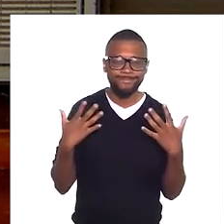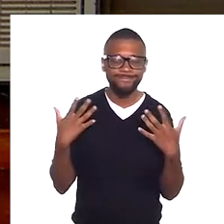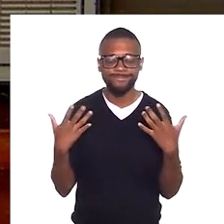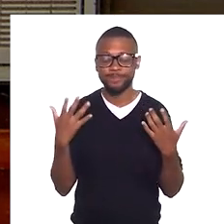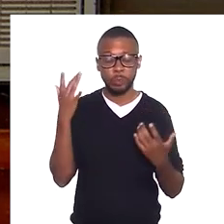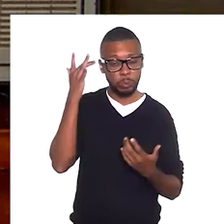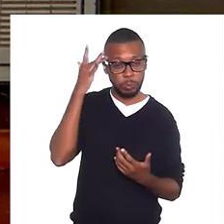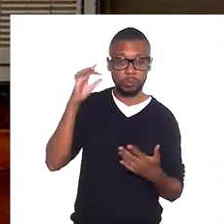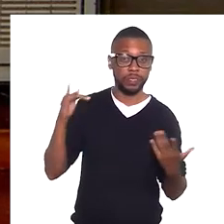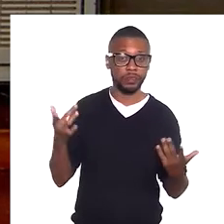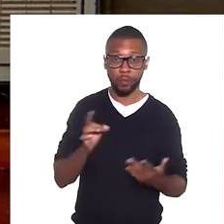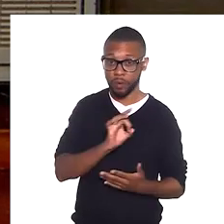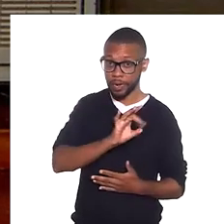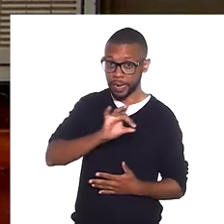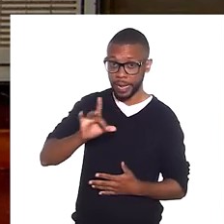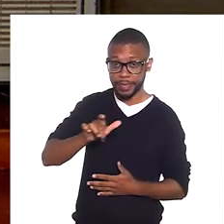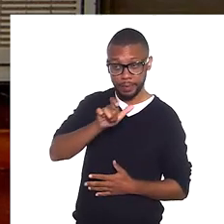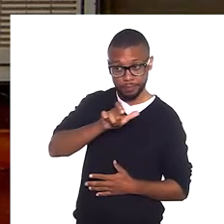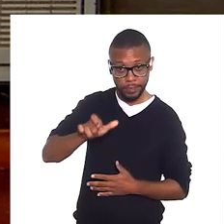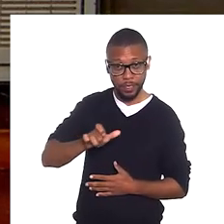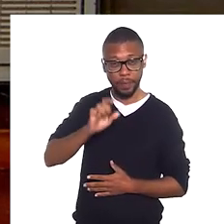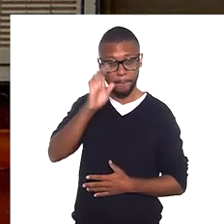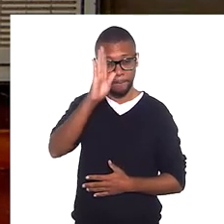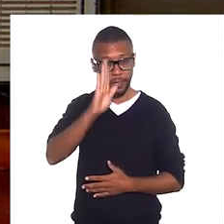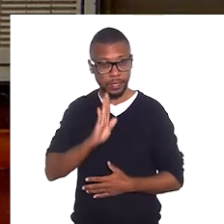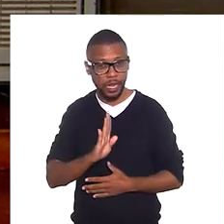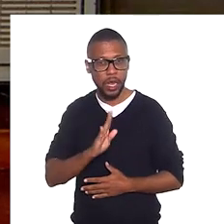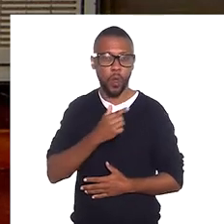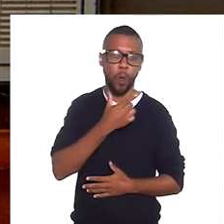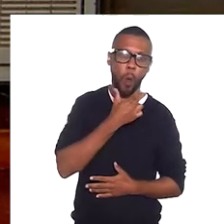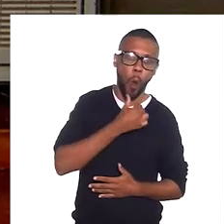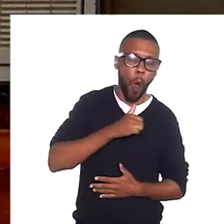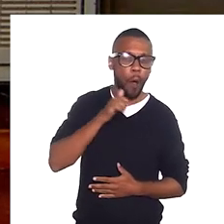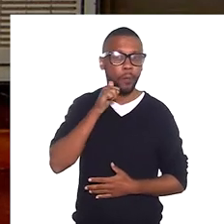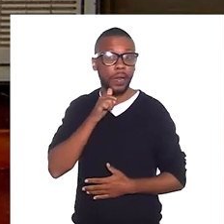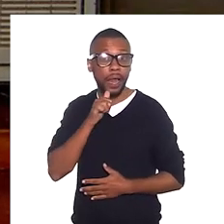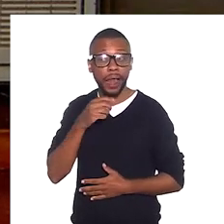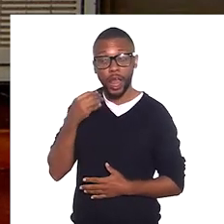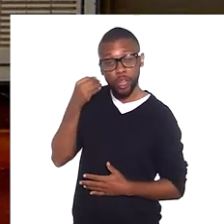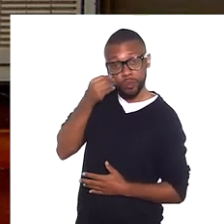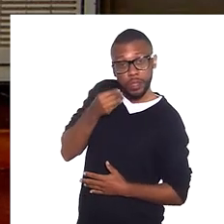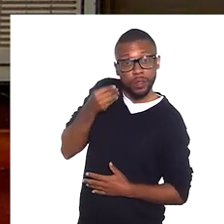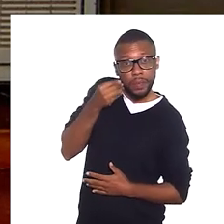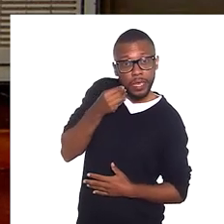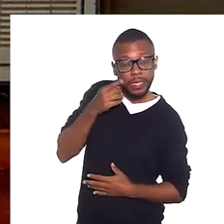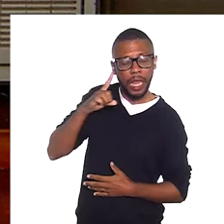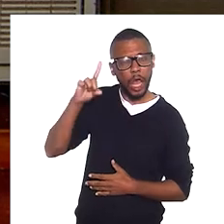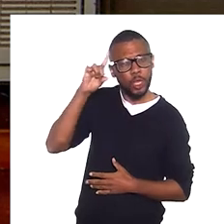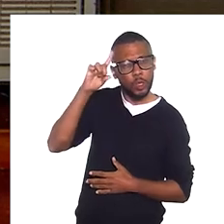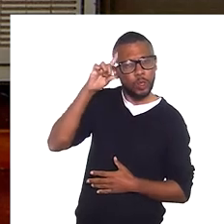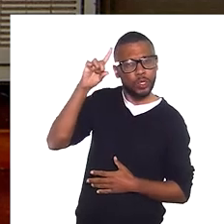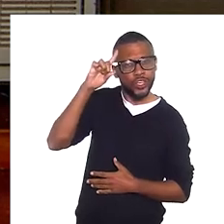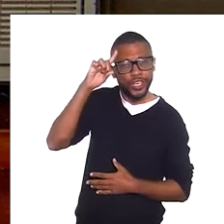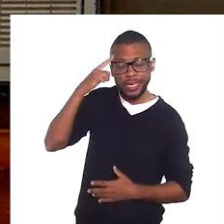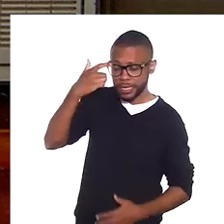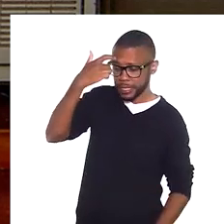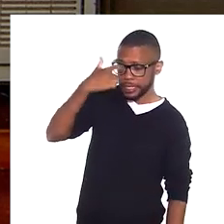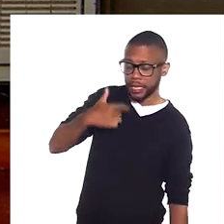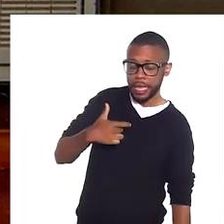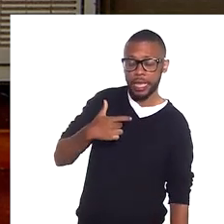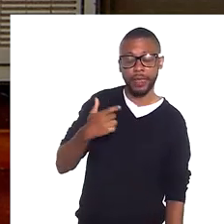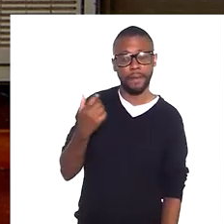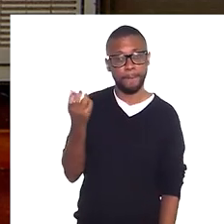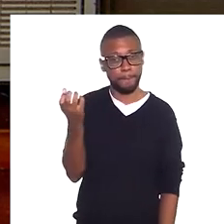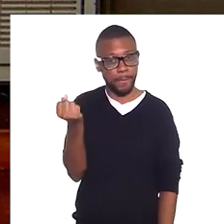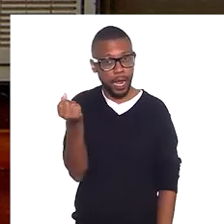Não sei. Cada brasileiro, cada brasileira, experimenta no dia a dia o sabor de ser o que